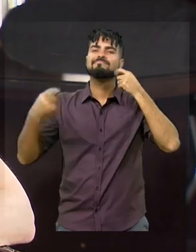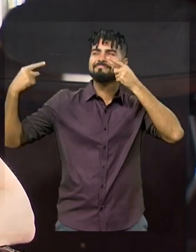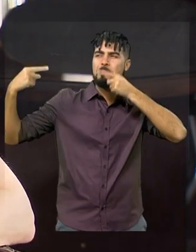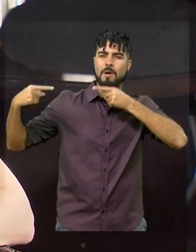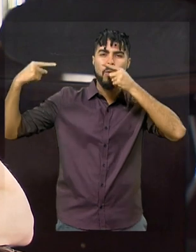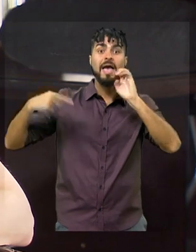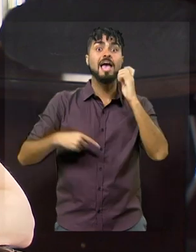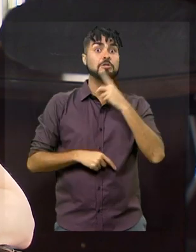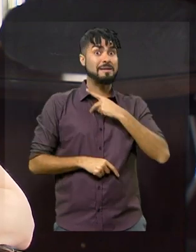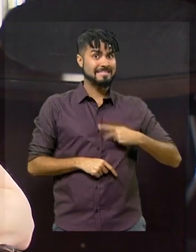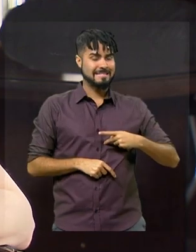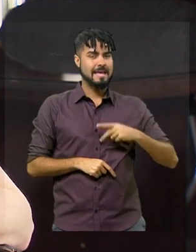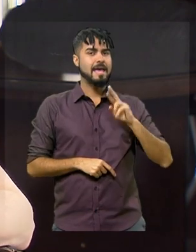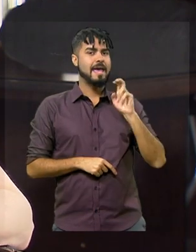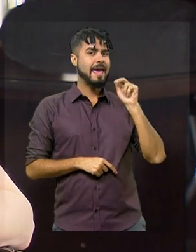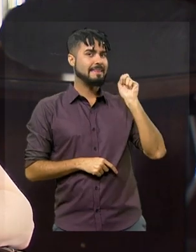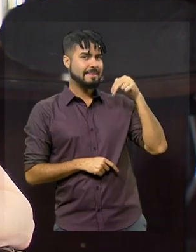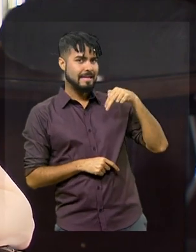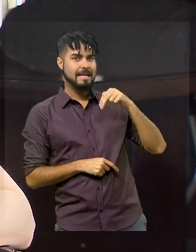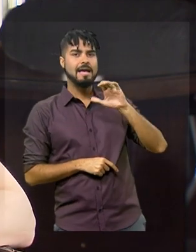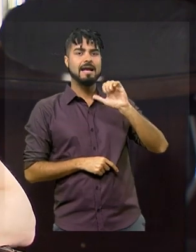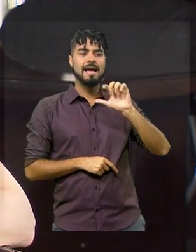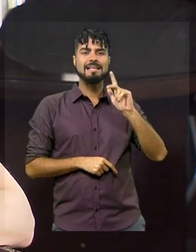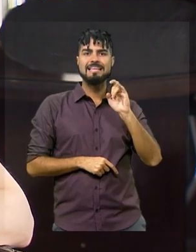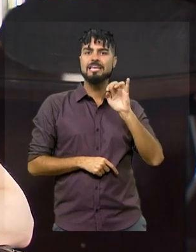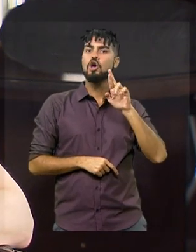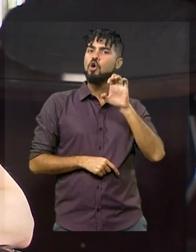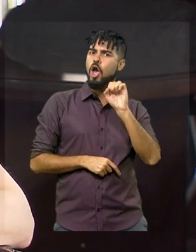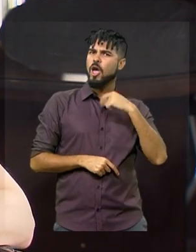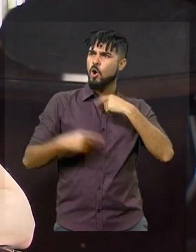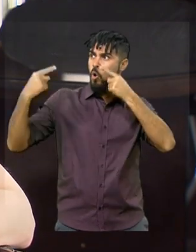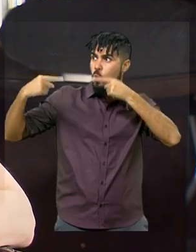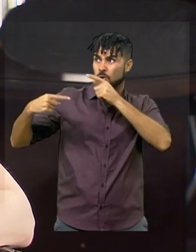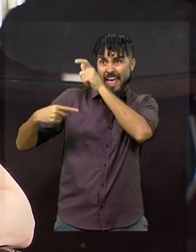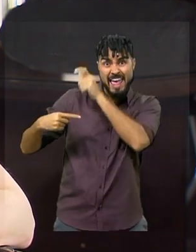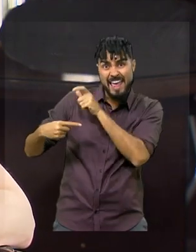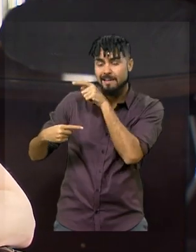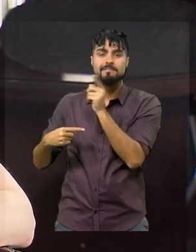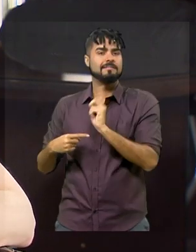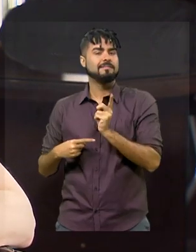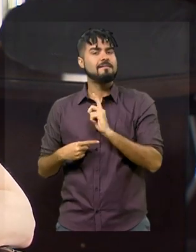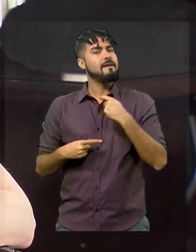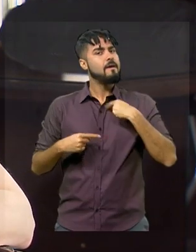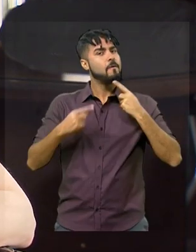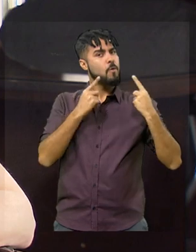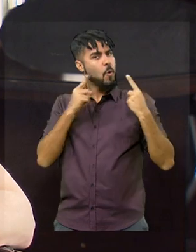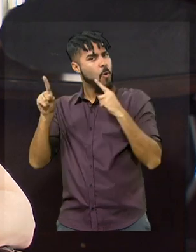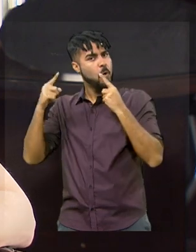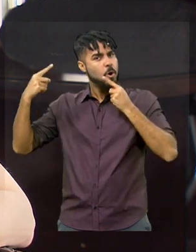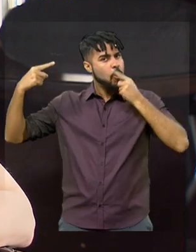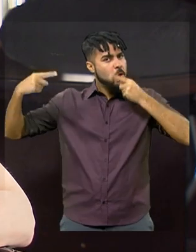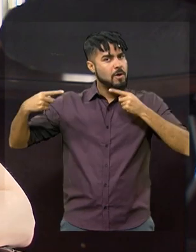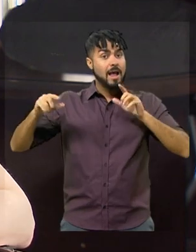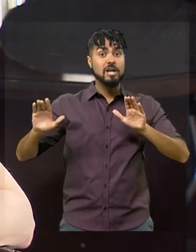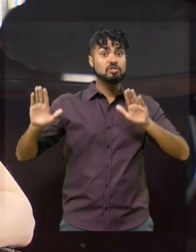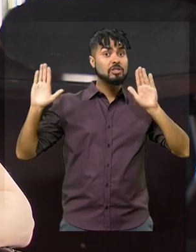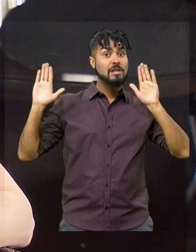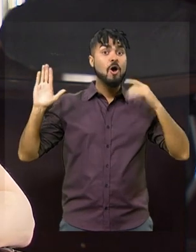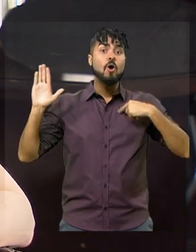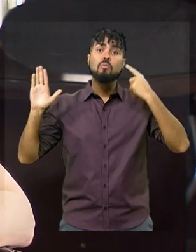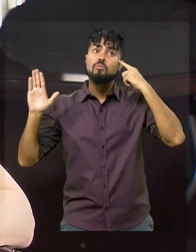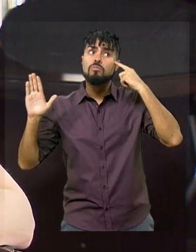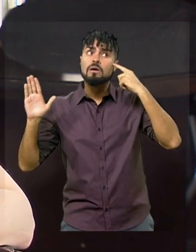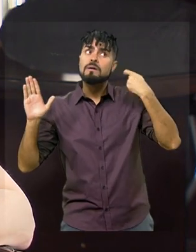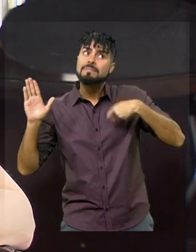Calheiros, eu não fui só contra a figura do ex-presidente, mas eu fui no sentido de entender que o MDB precisava fazer o